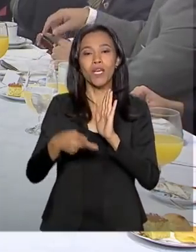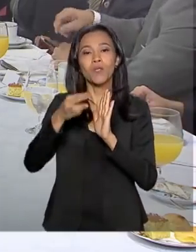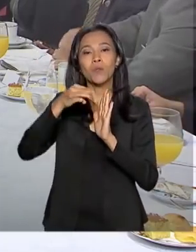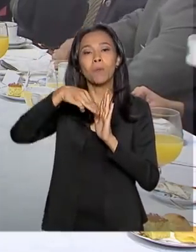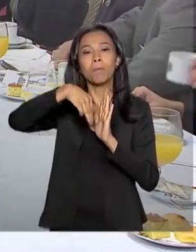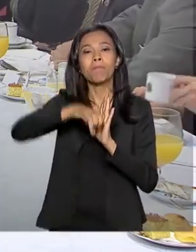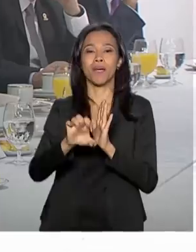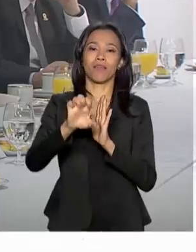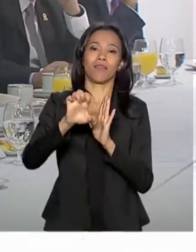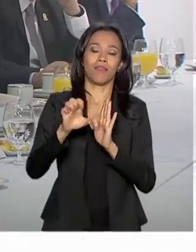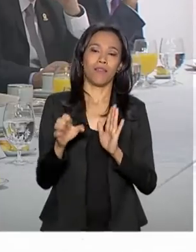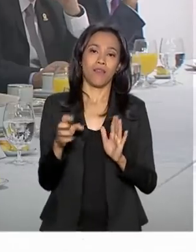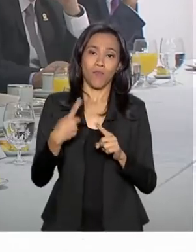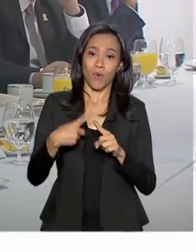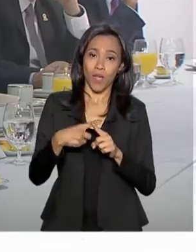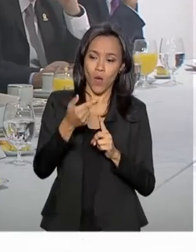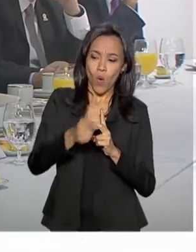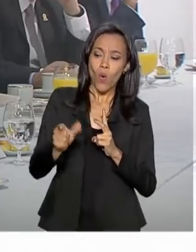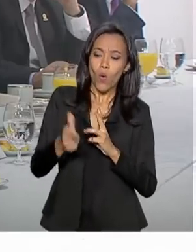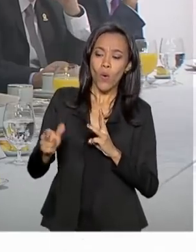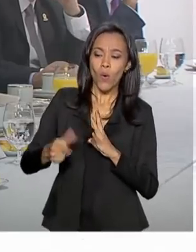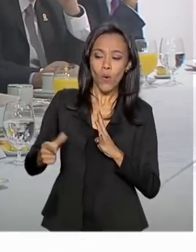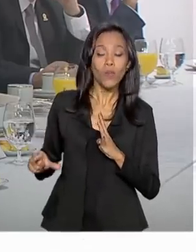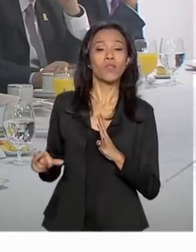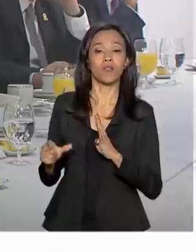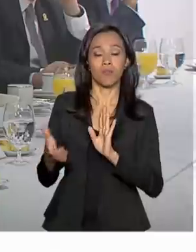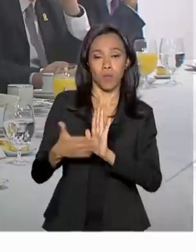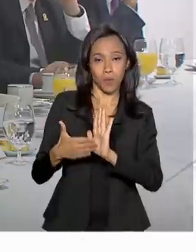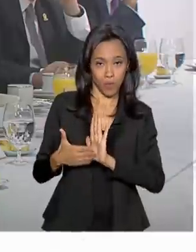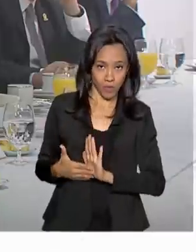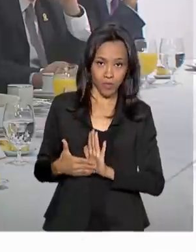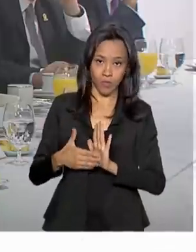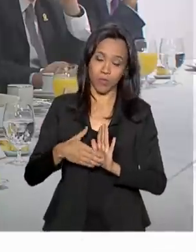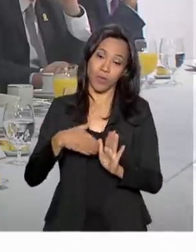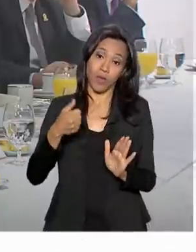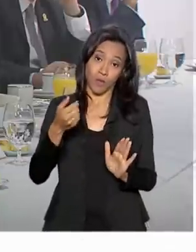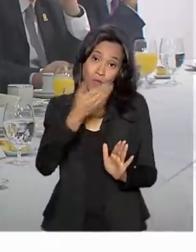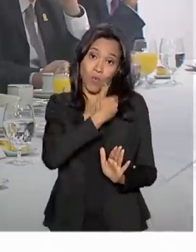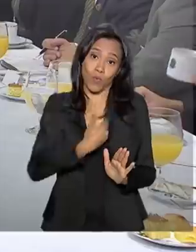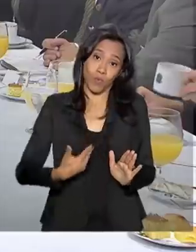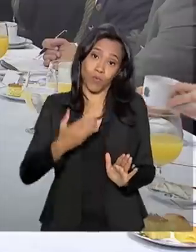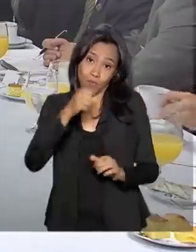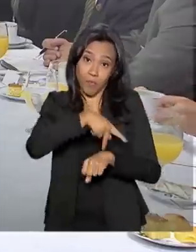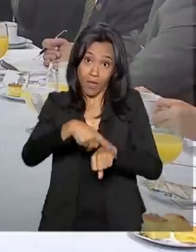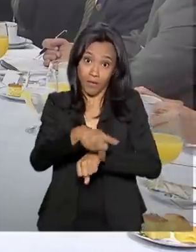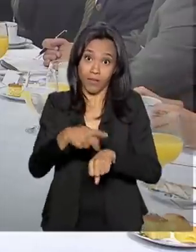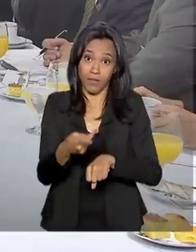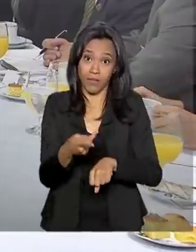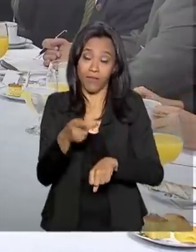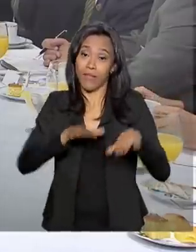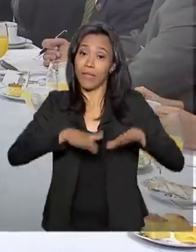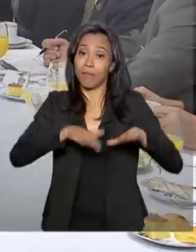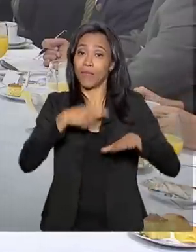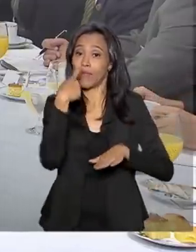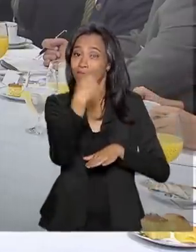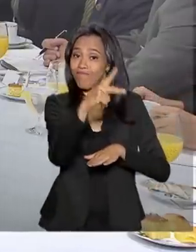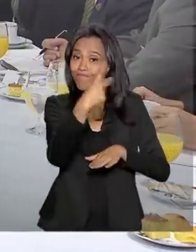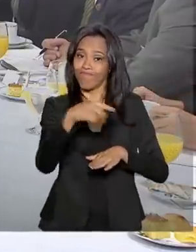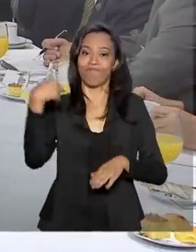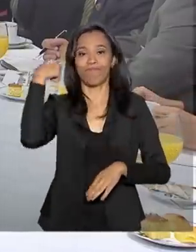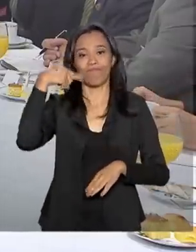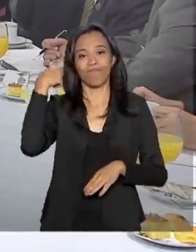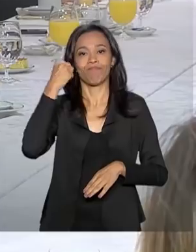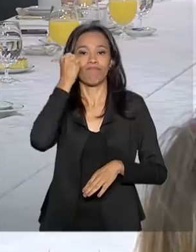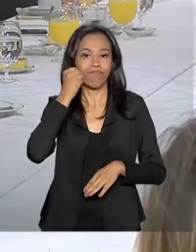porque, segundo ele, outras pautas prioritárias para o país dependem deste sim dos parlamentares. Jair